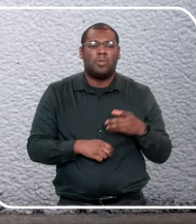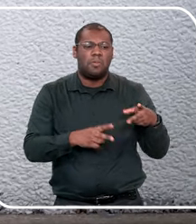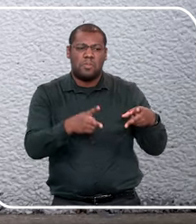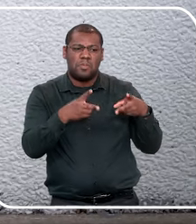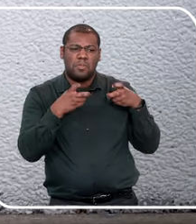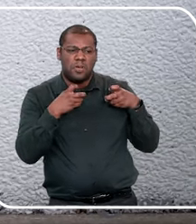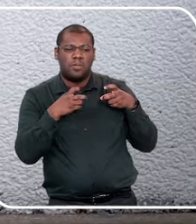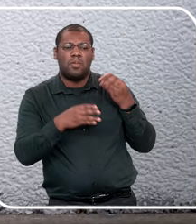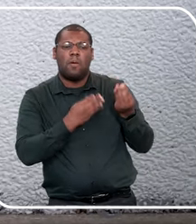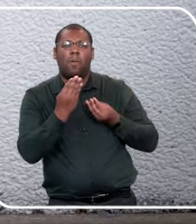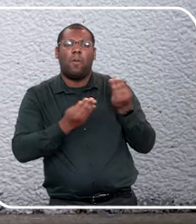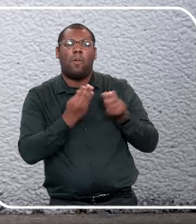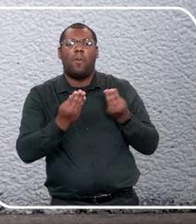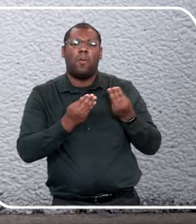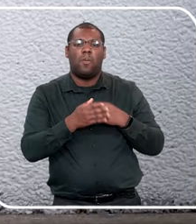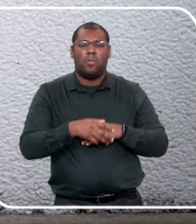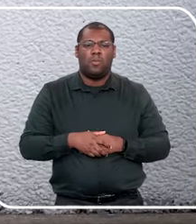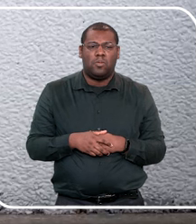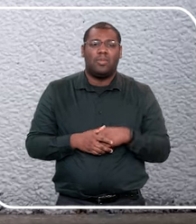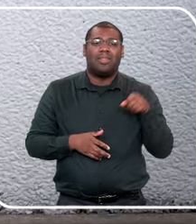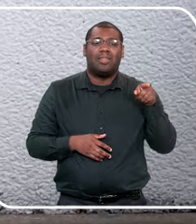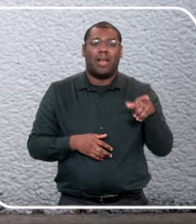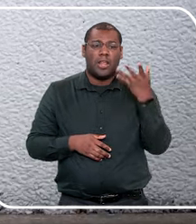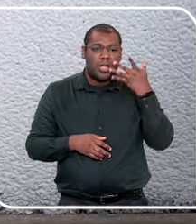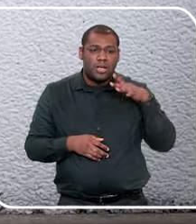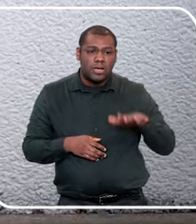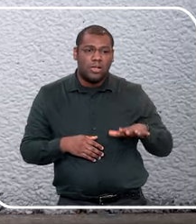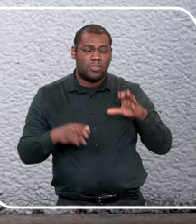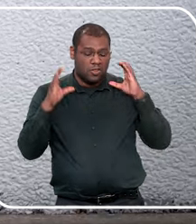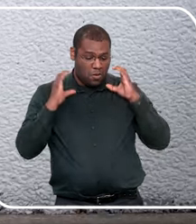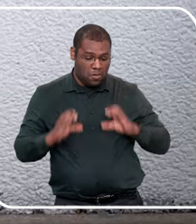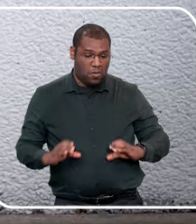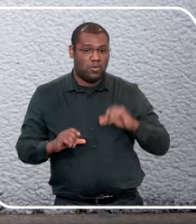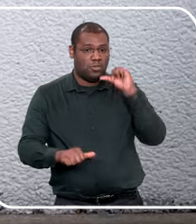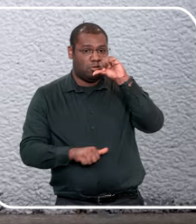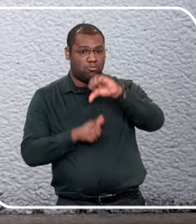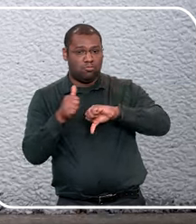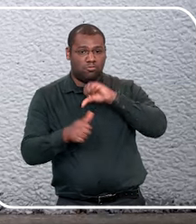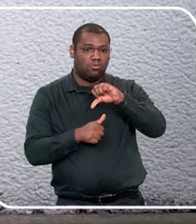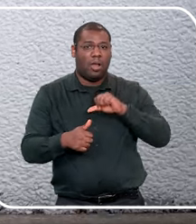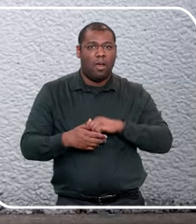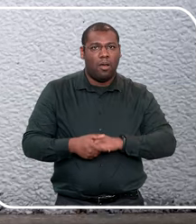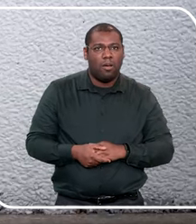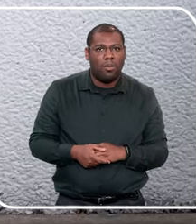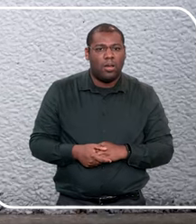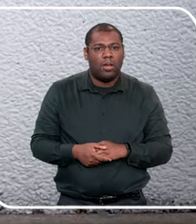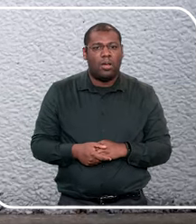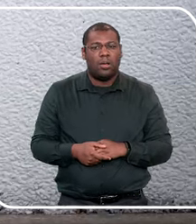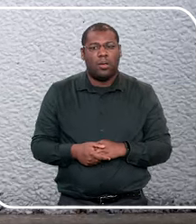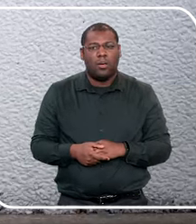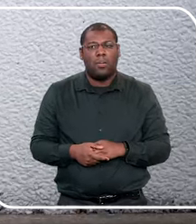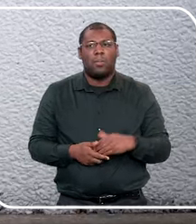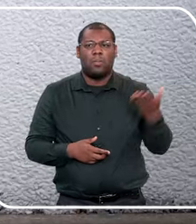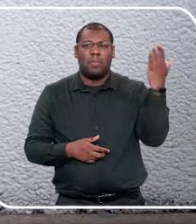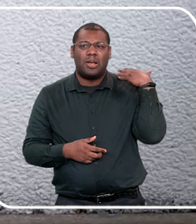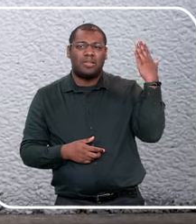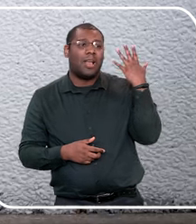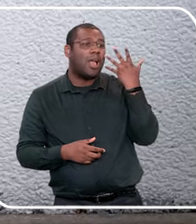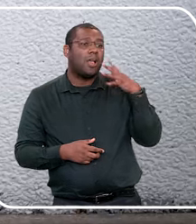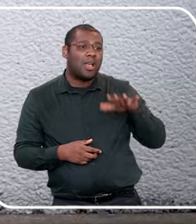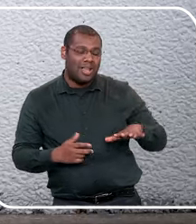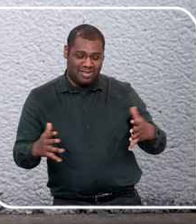junto com todos os outros que eu vou contar aqui, é a mudança de comportamento, a criança